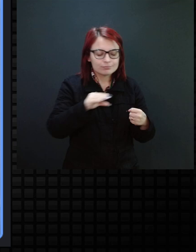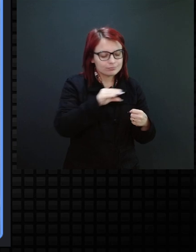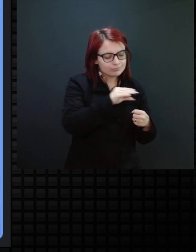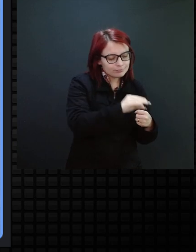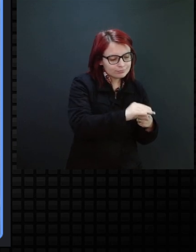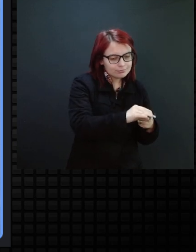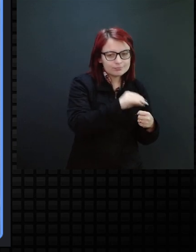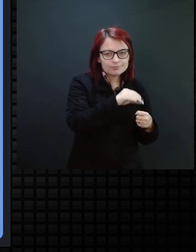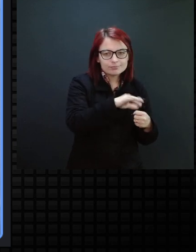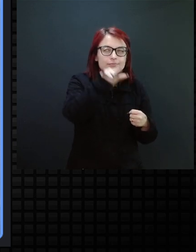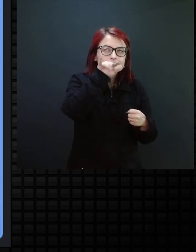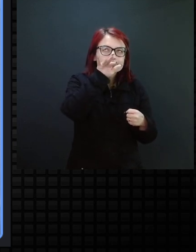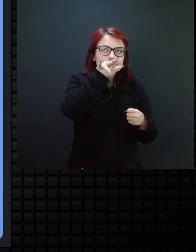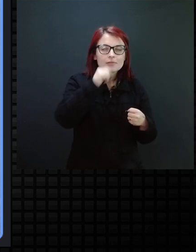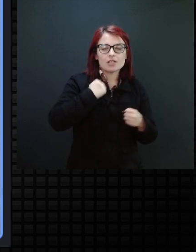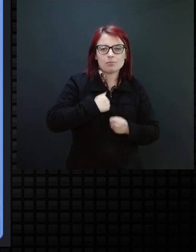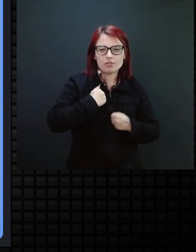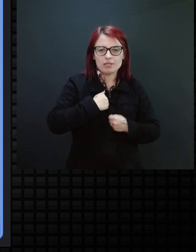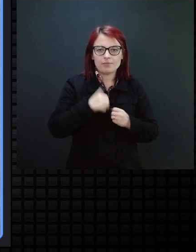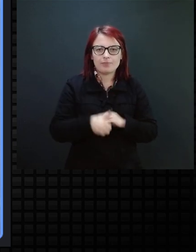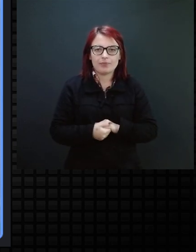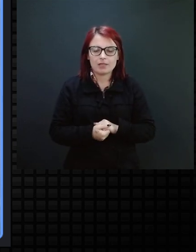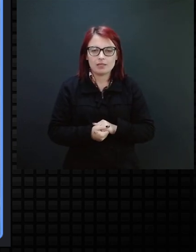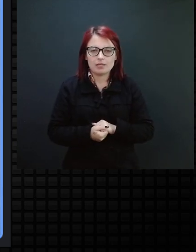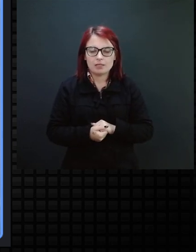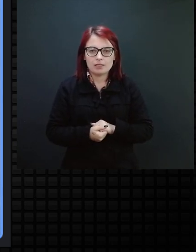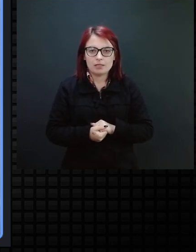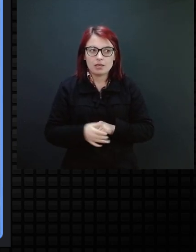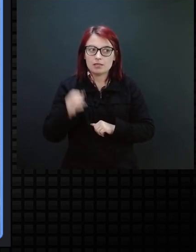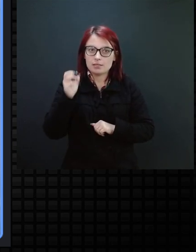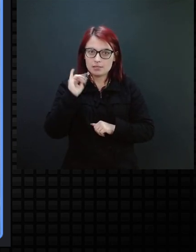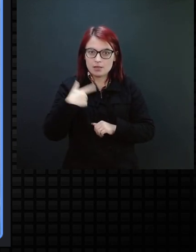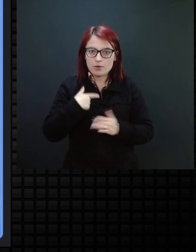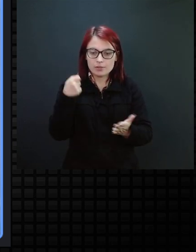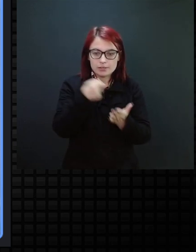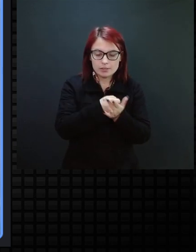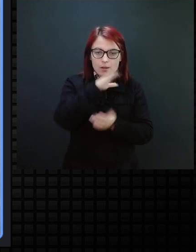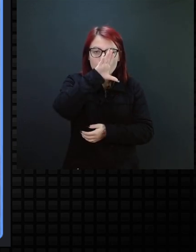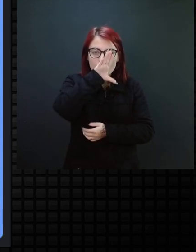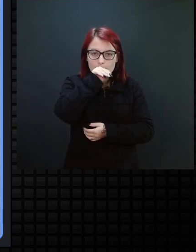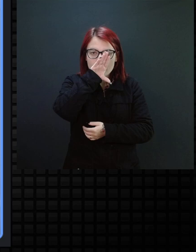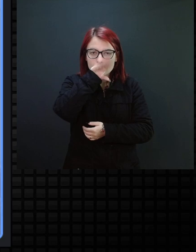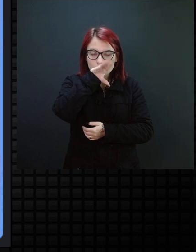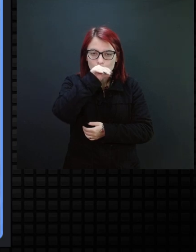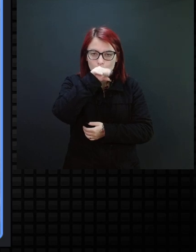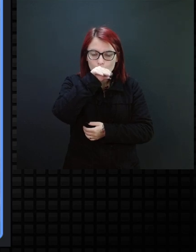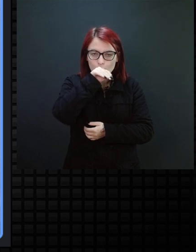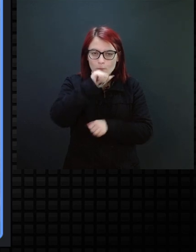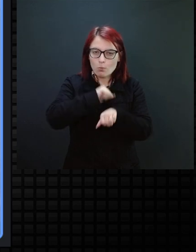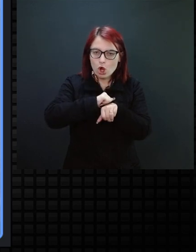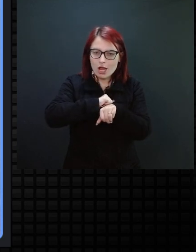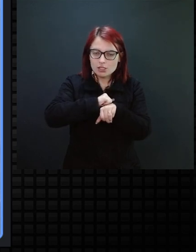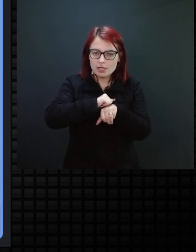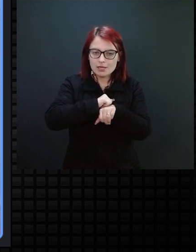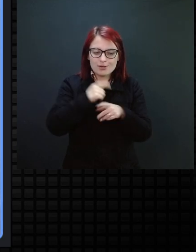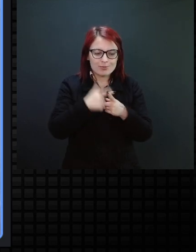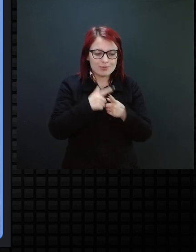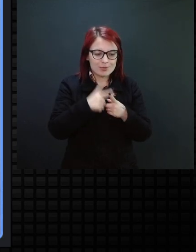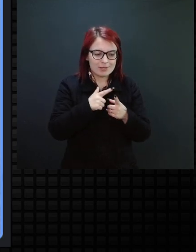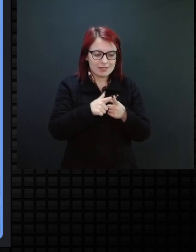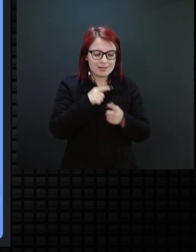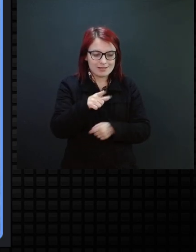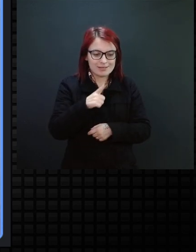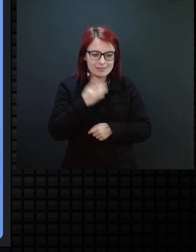cheirinho do sabonete. Se eu estabeleci que vai ser o patinho de borracha, porque ele está sempre, ele é